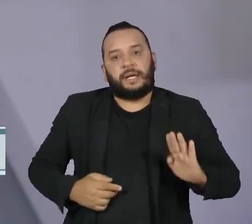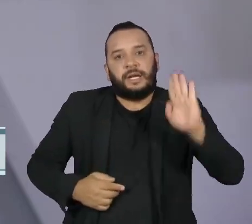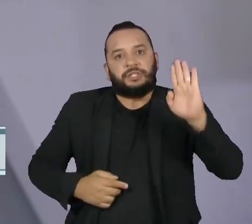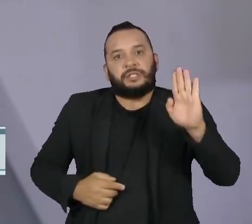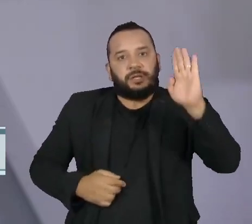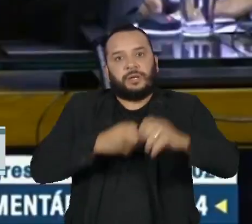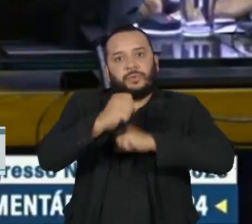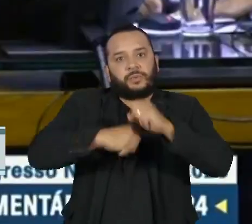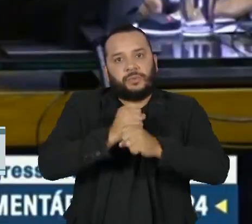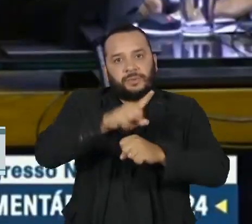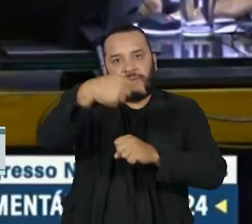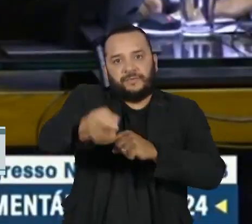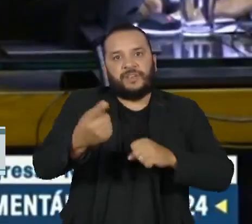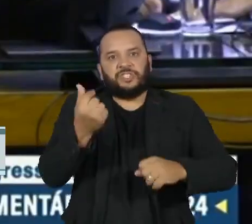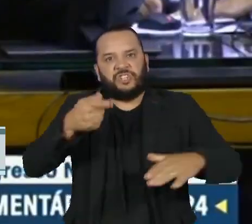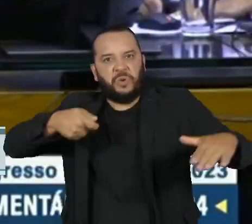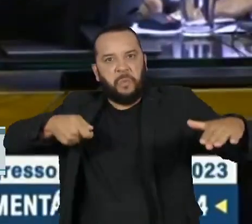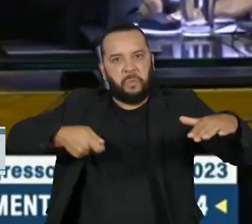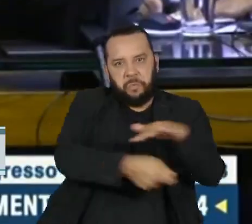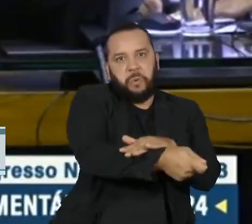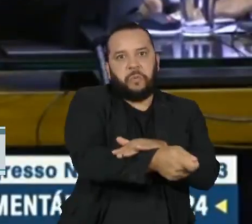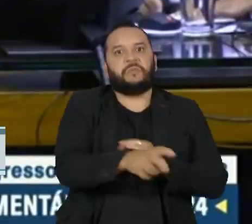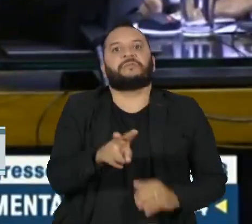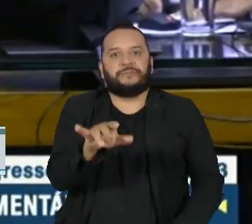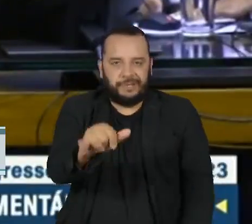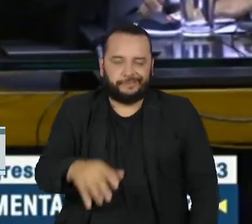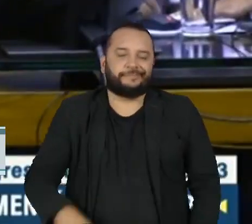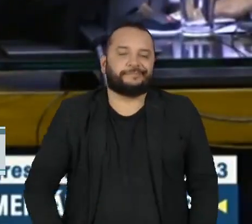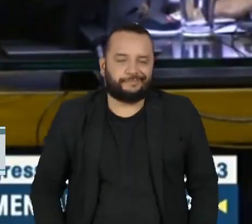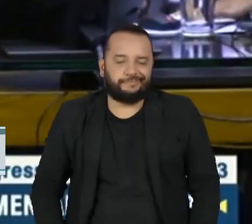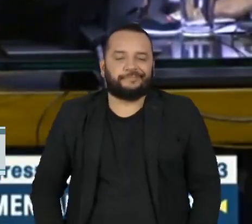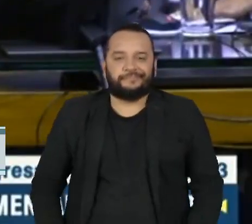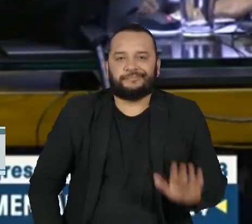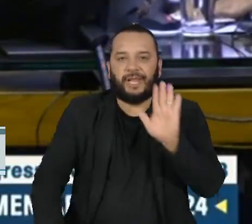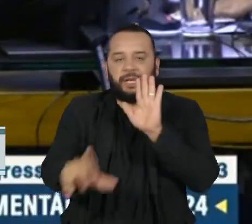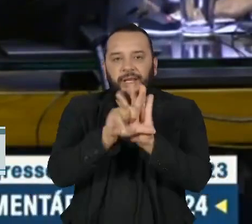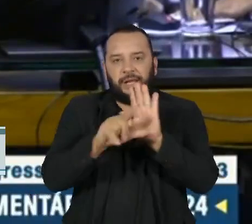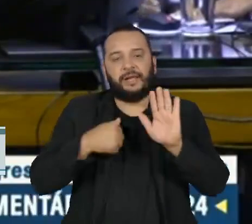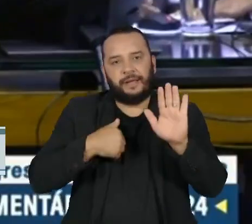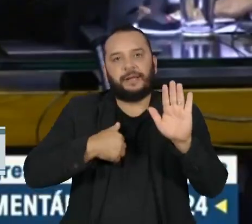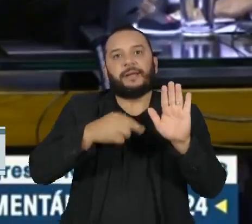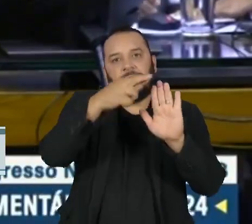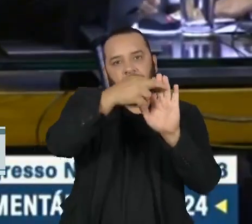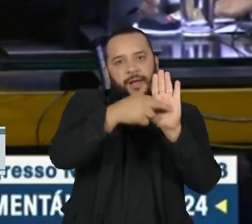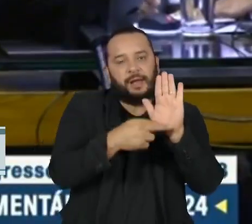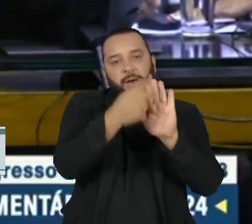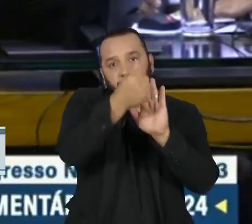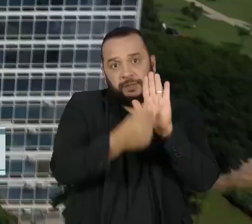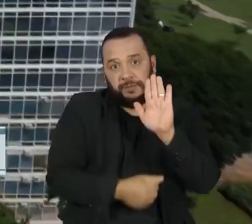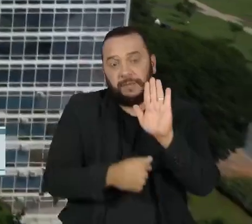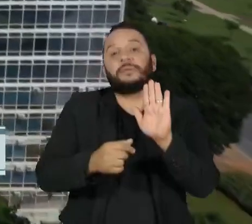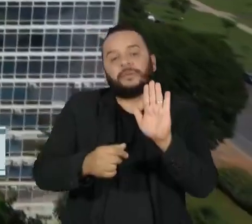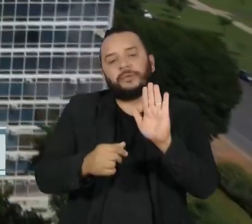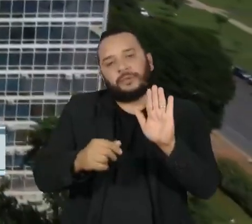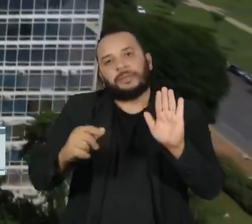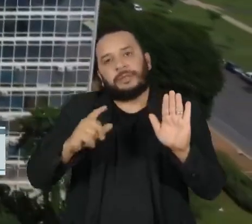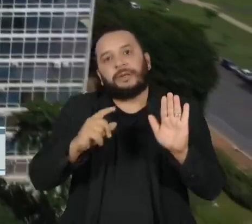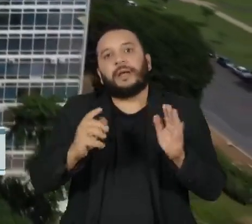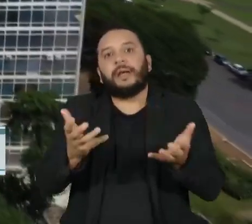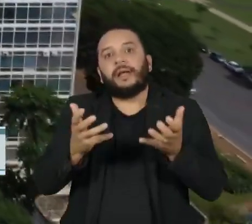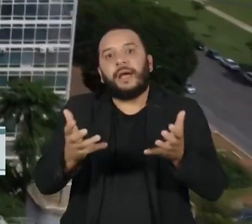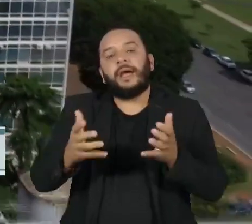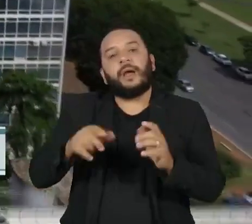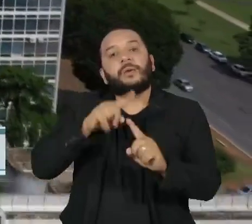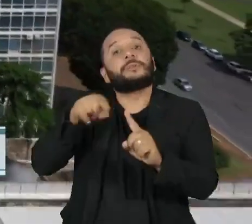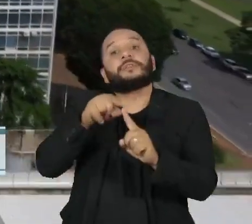ano que vem. A Lei de Diretrizes Orçamentárias prevê zerar o déficit público no ano que vem. Hoje, a